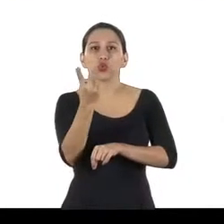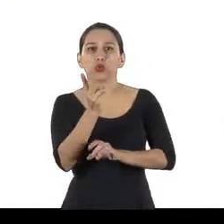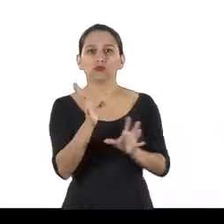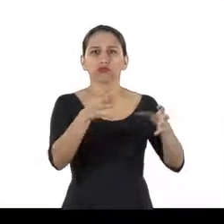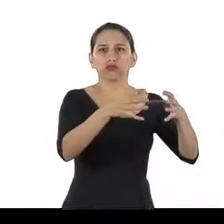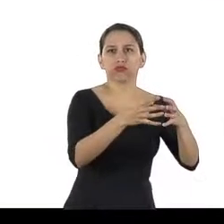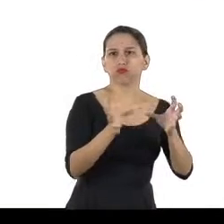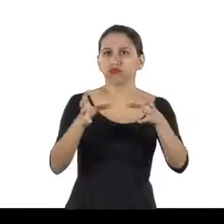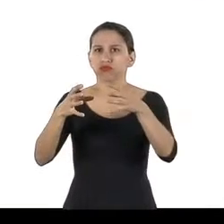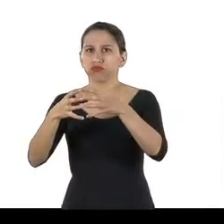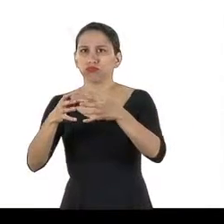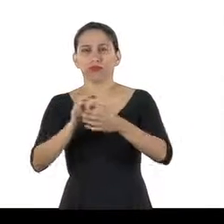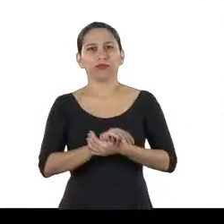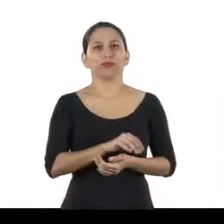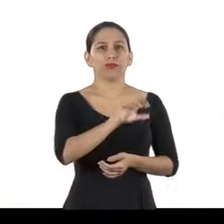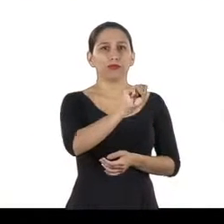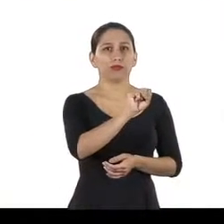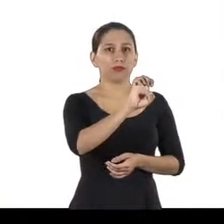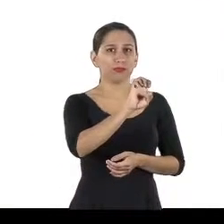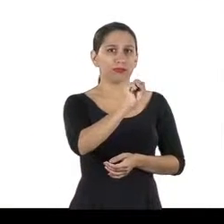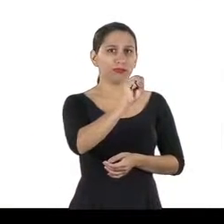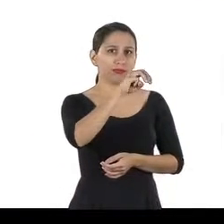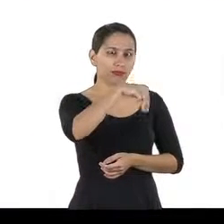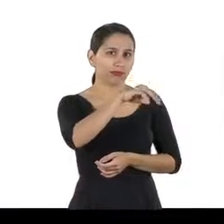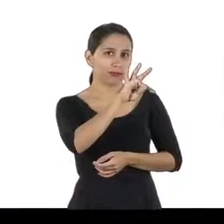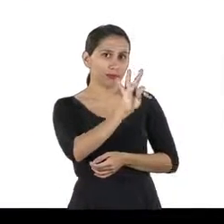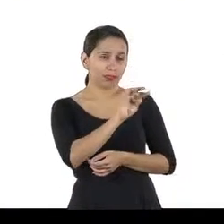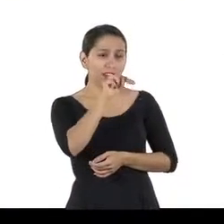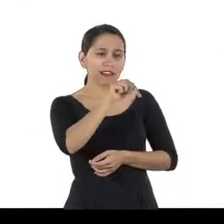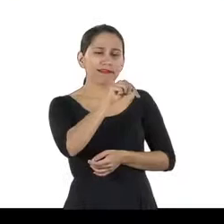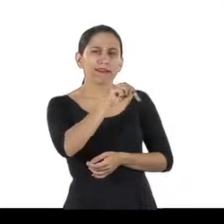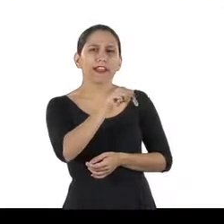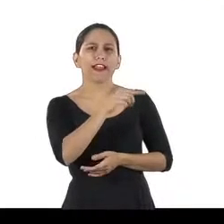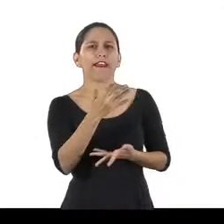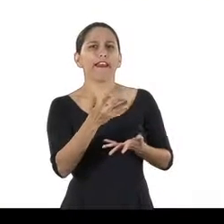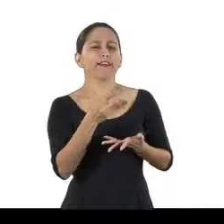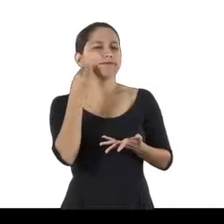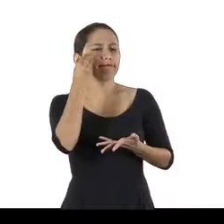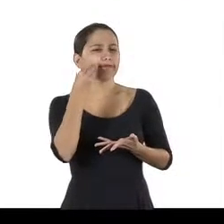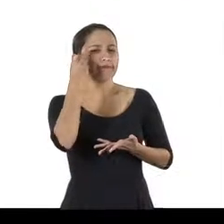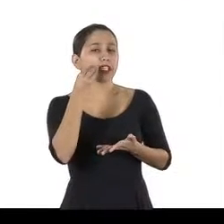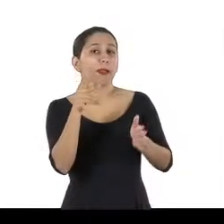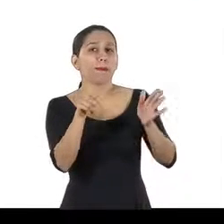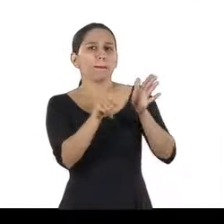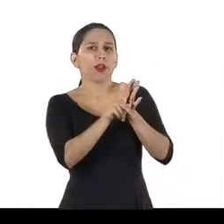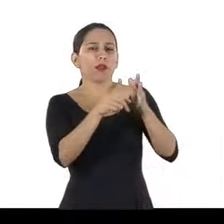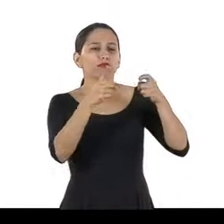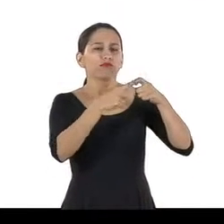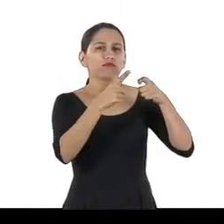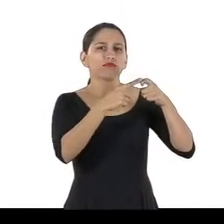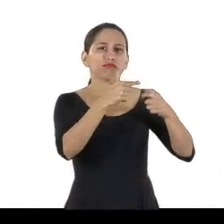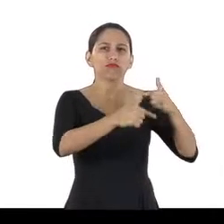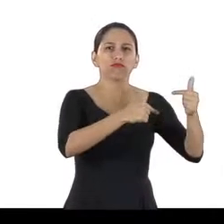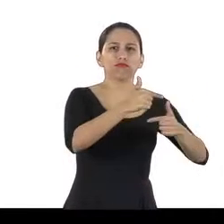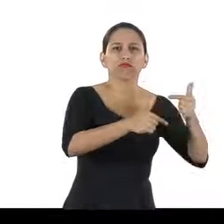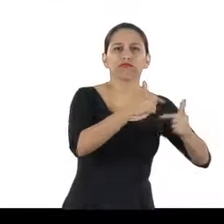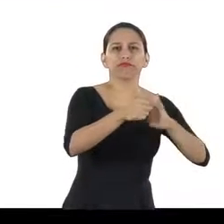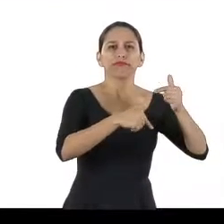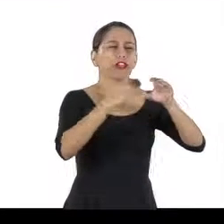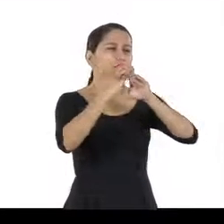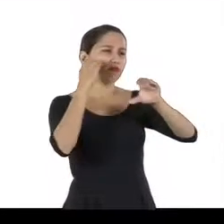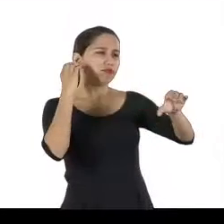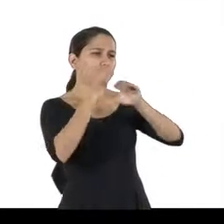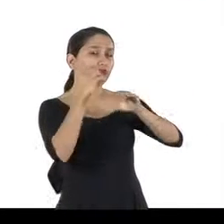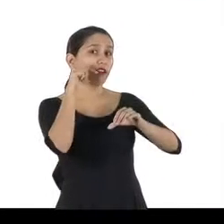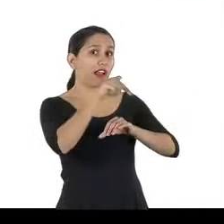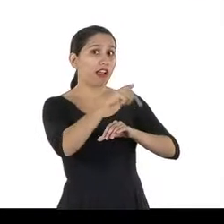SIPAMIN. O SESMIT, Serviço Especializado em Engenharia de Segurança e em Medicina do Trabalho, é uma equipe de